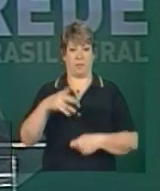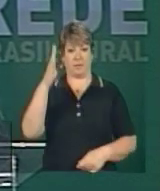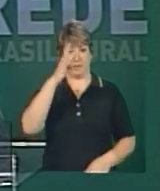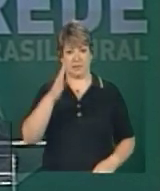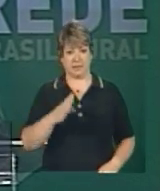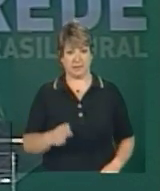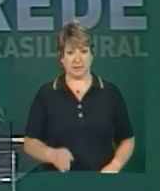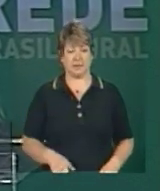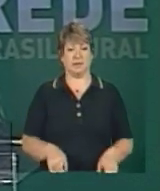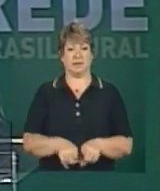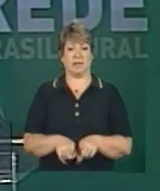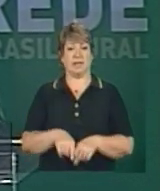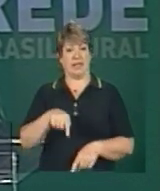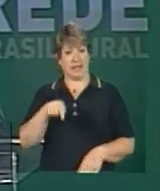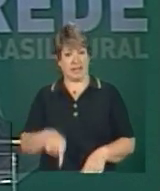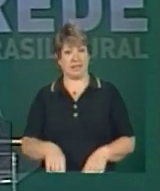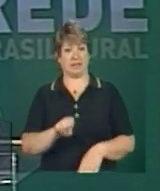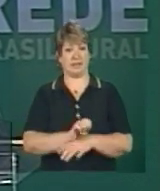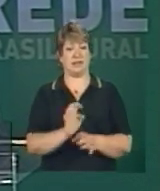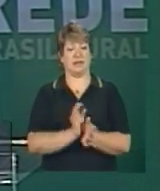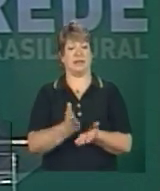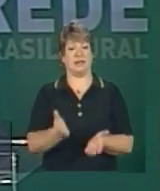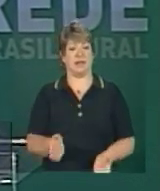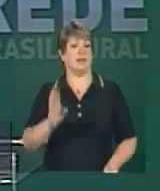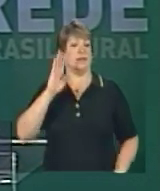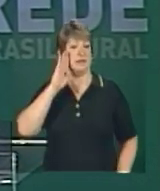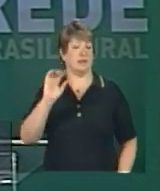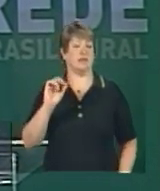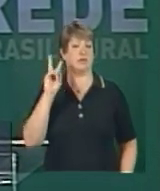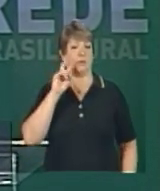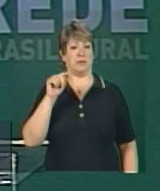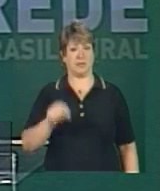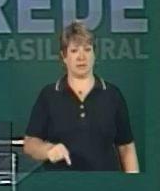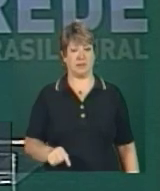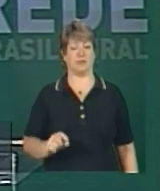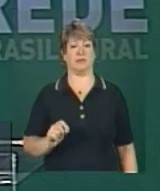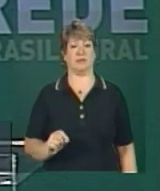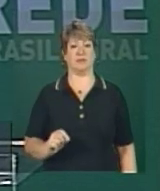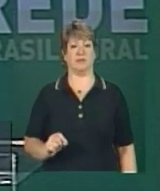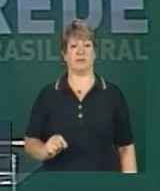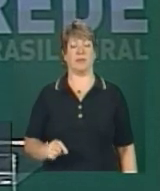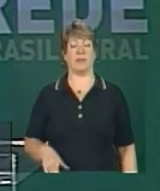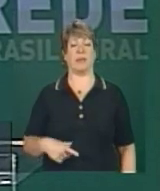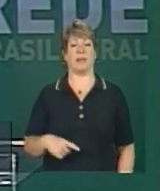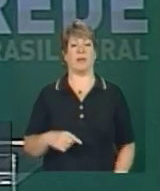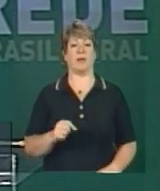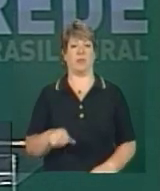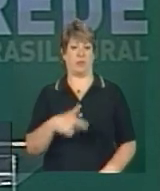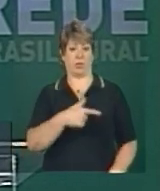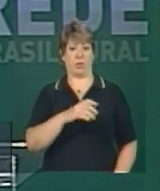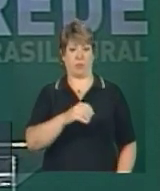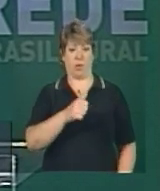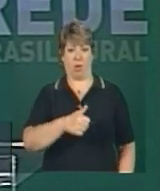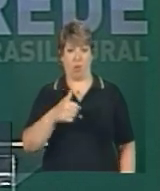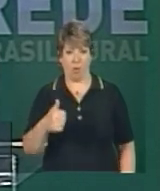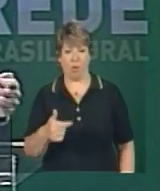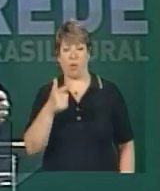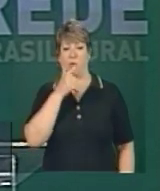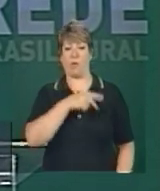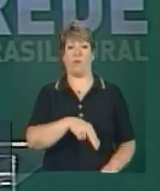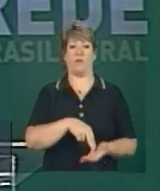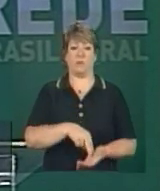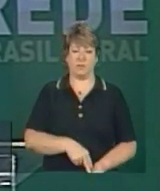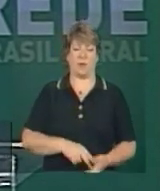e esse Estado é um destaque sobre esse aspecto, durante o ano de 2011, confirmamos, reiteramos e